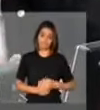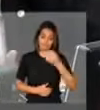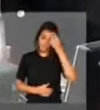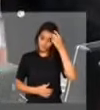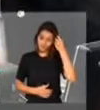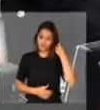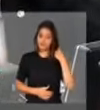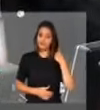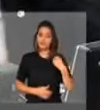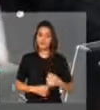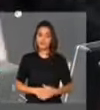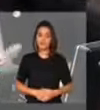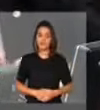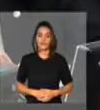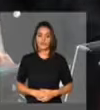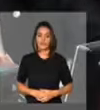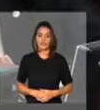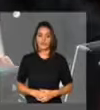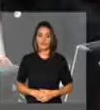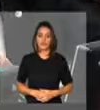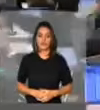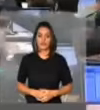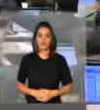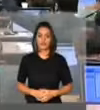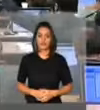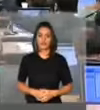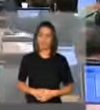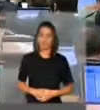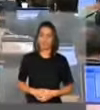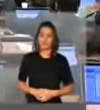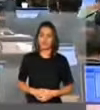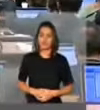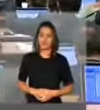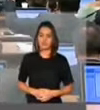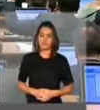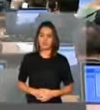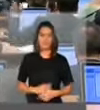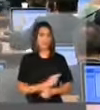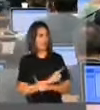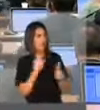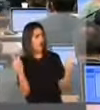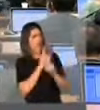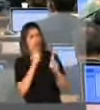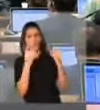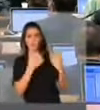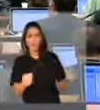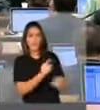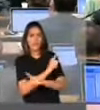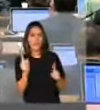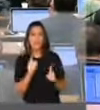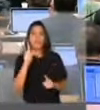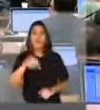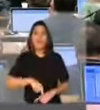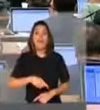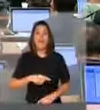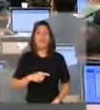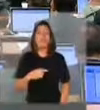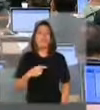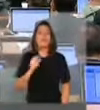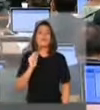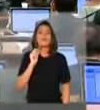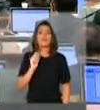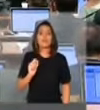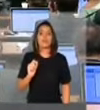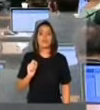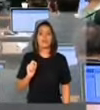Agora, da mesma forma que no Rio de Janeiro... jeito nenhum, de jeito nenhum, não foi acordado isso. Fala de comunicação, isso é fraude, na verdade, não